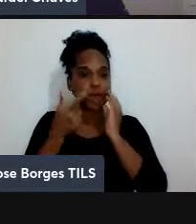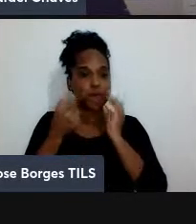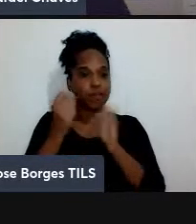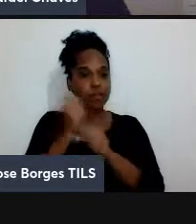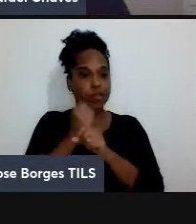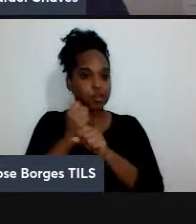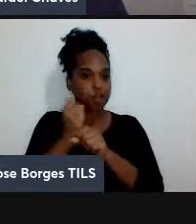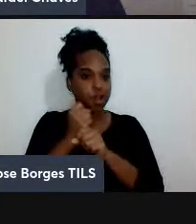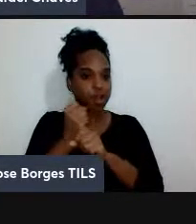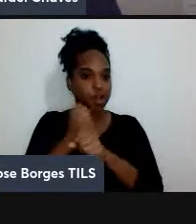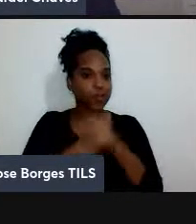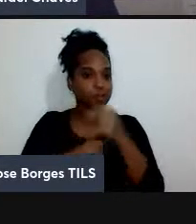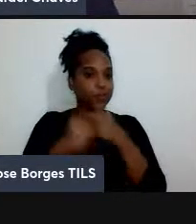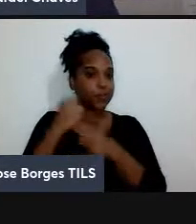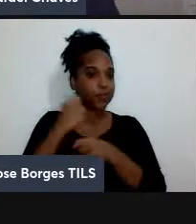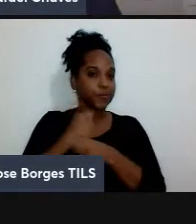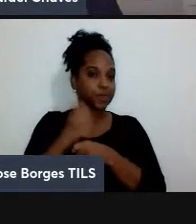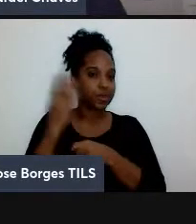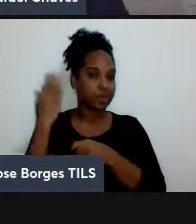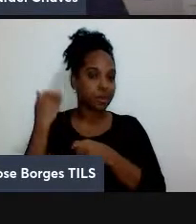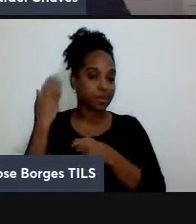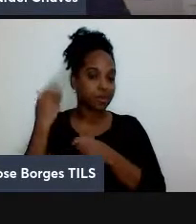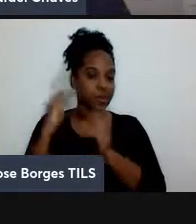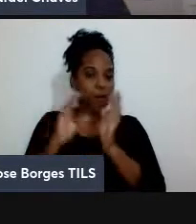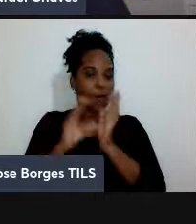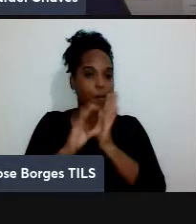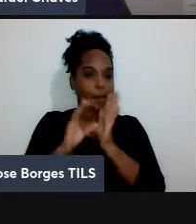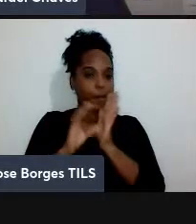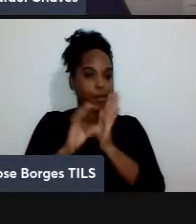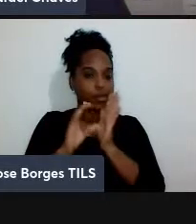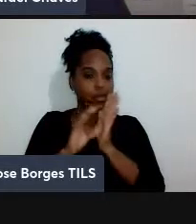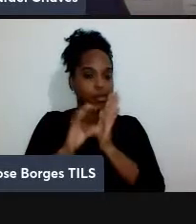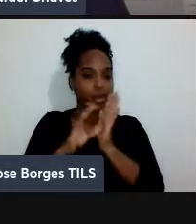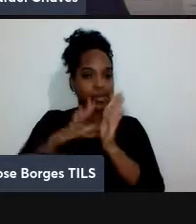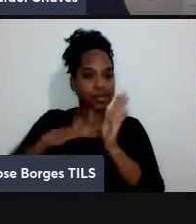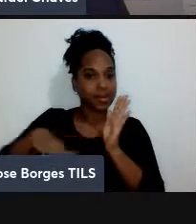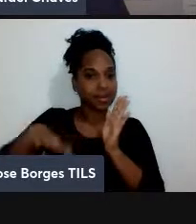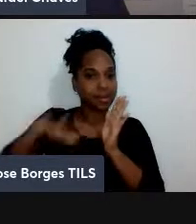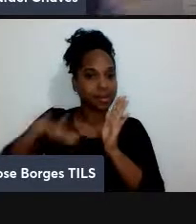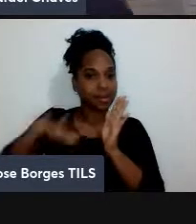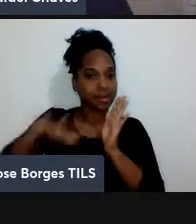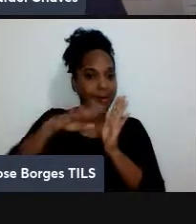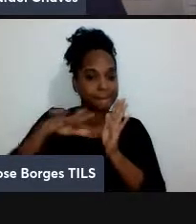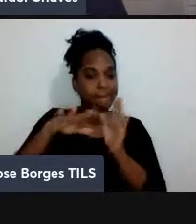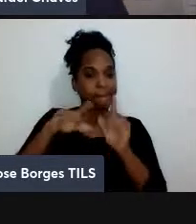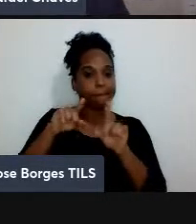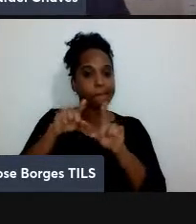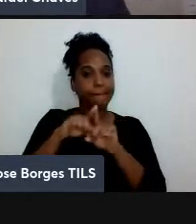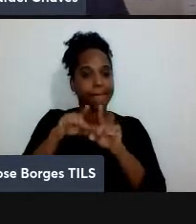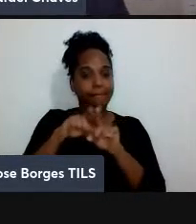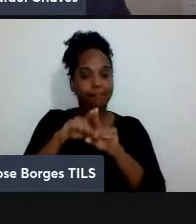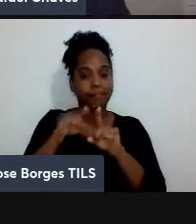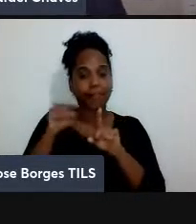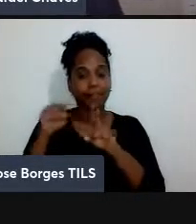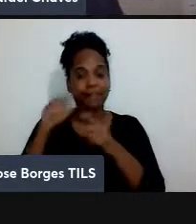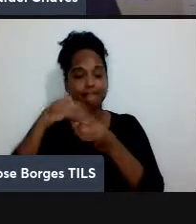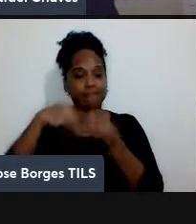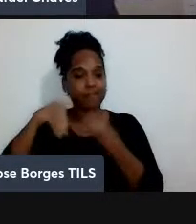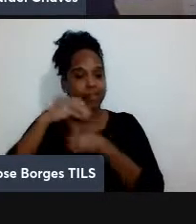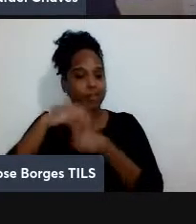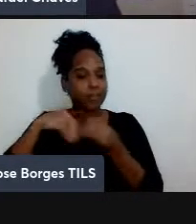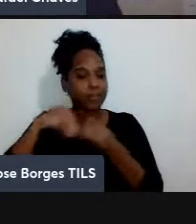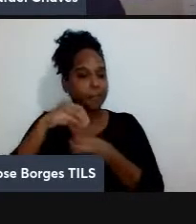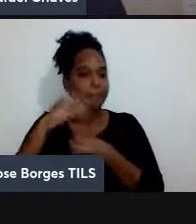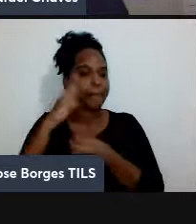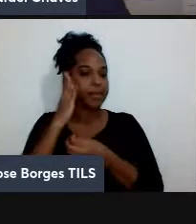energias gravitação buracos negros era raro alguém usar emaranhamento ou saber exatamente o que